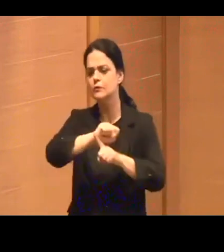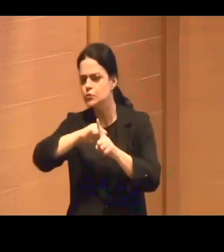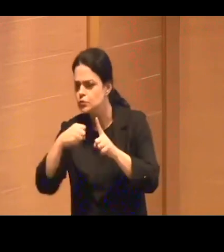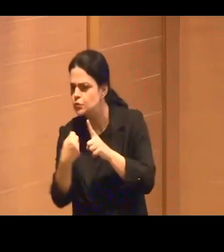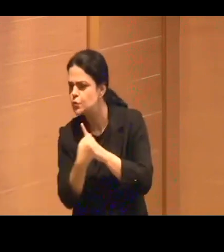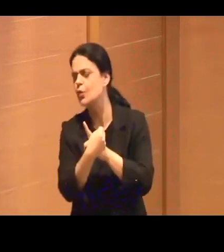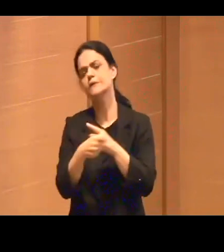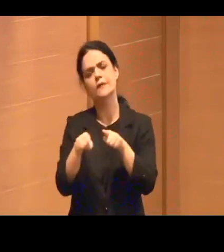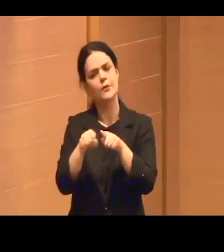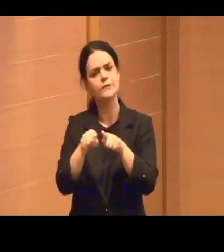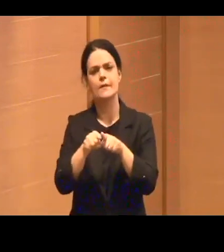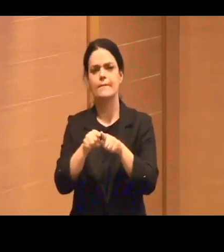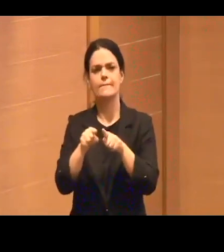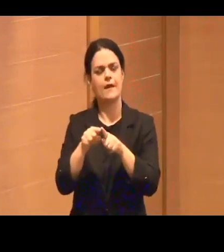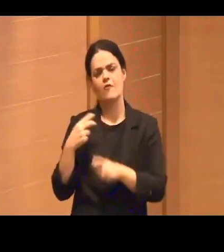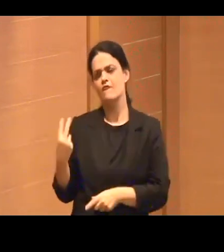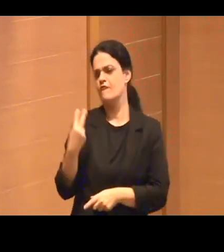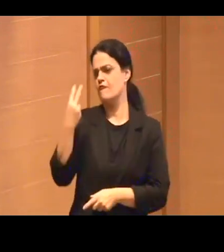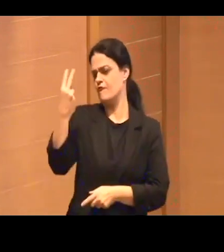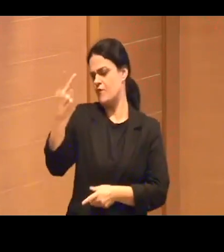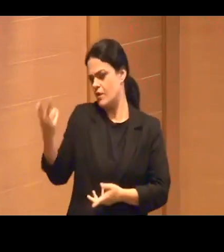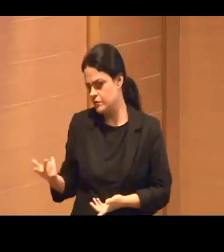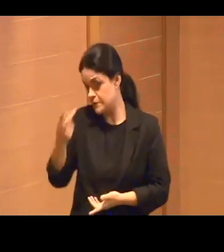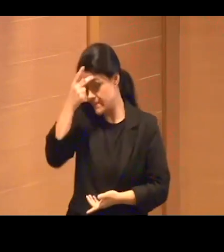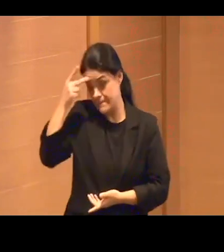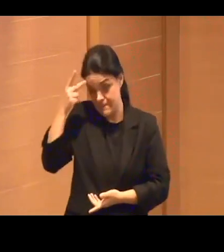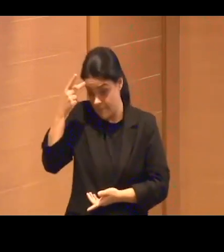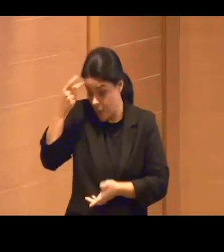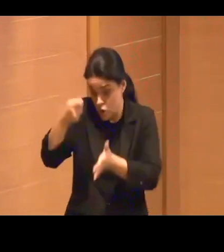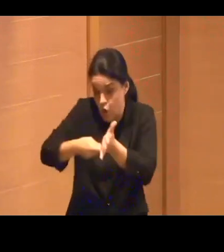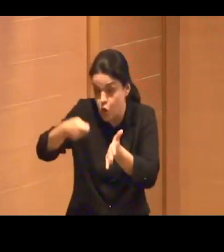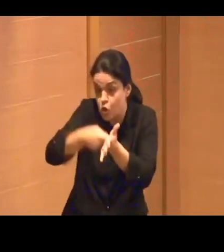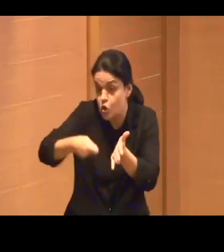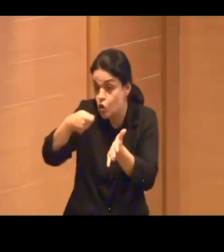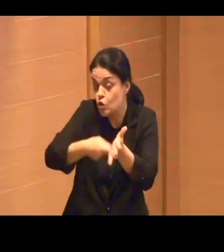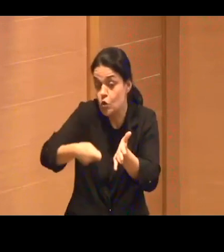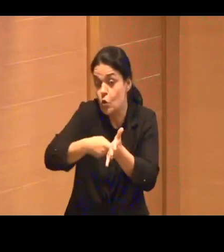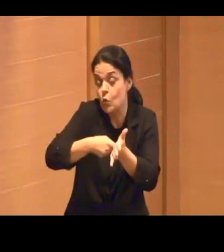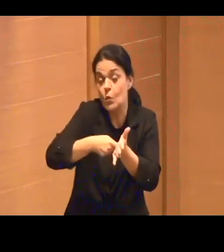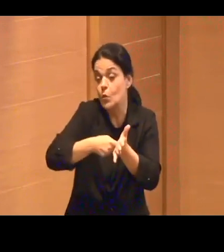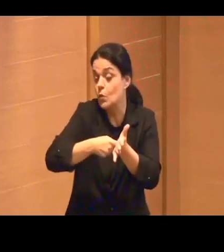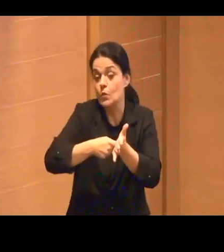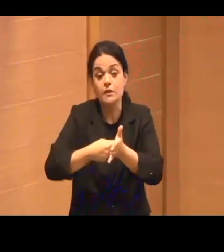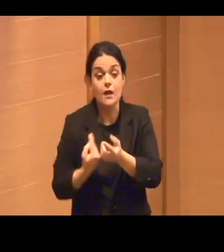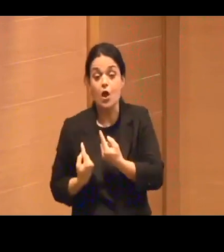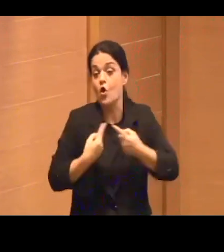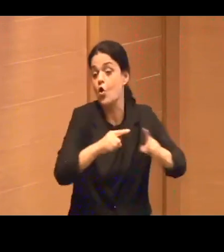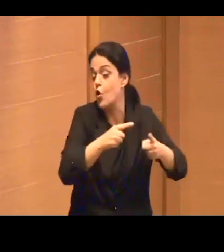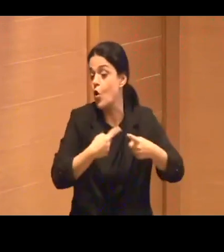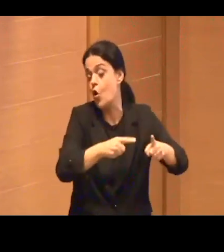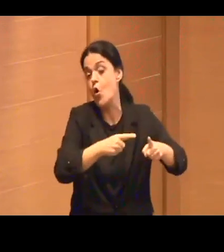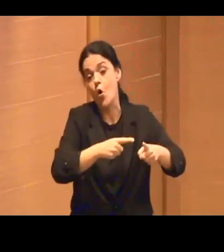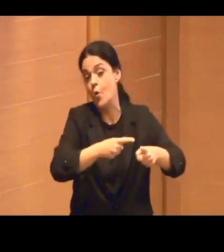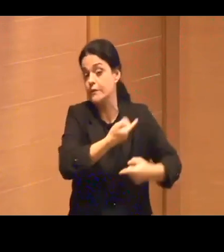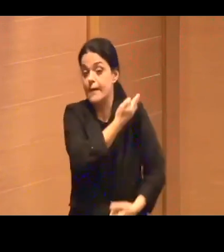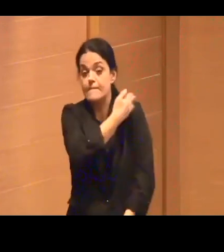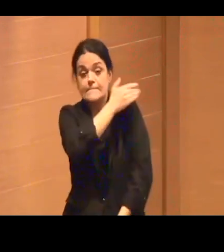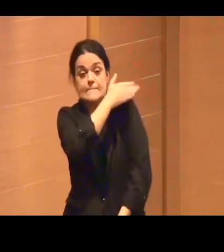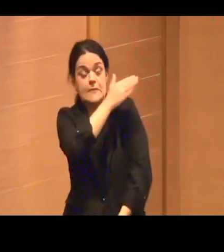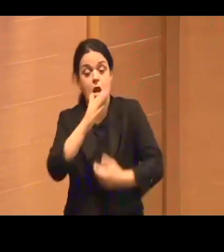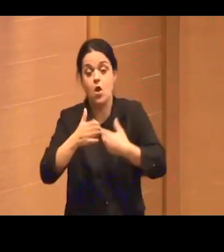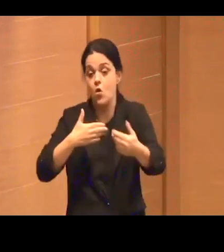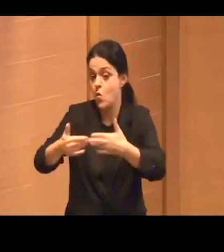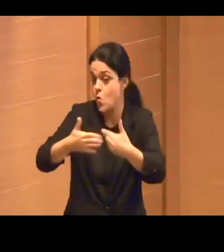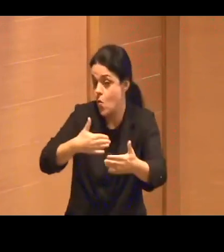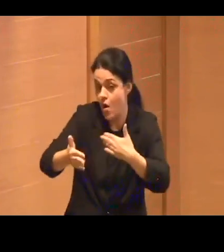valoriza... Valoriza quem combate qualquer tipo de discriminação e quem faz todos os esforços. E,